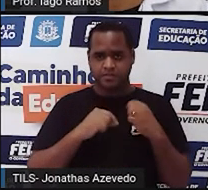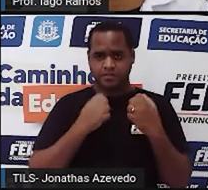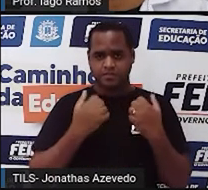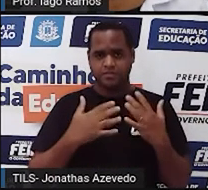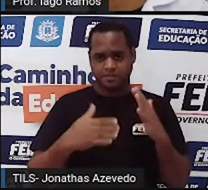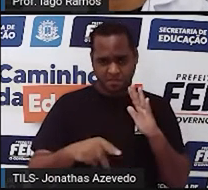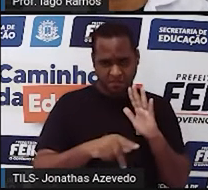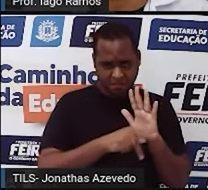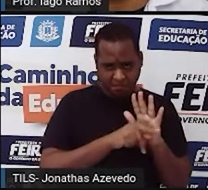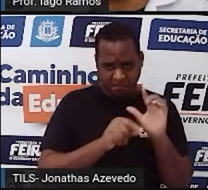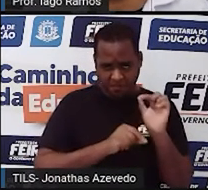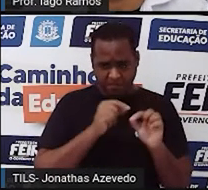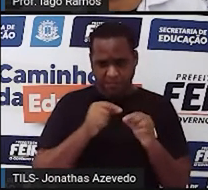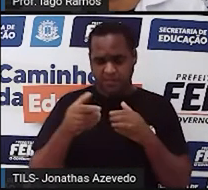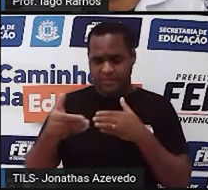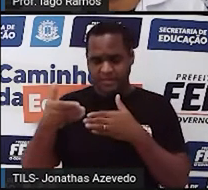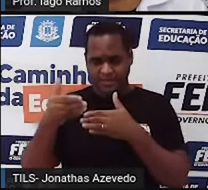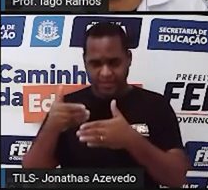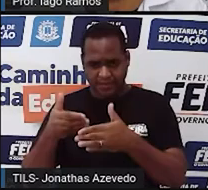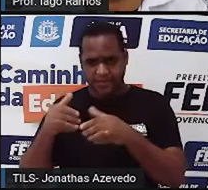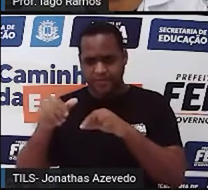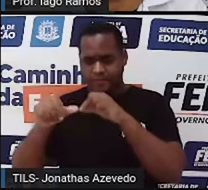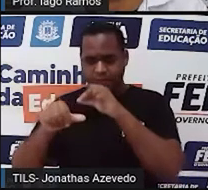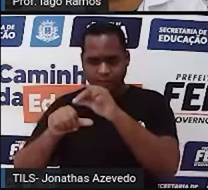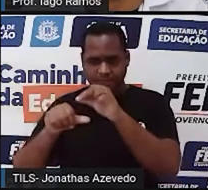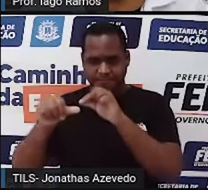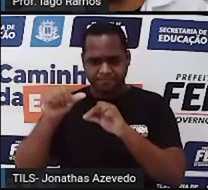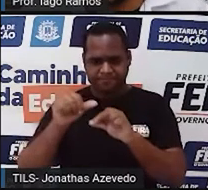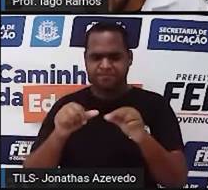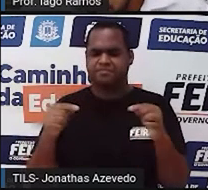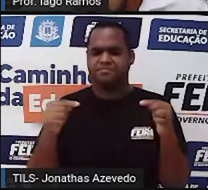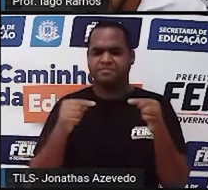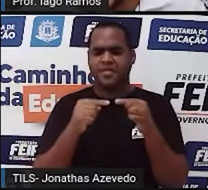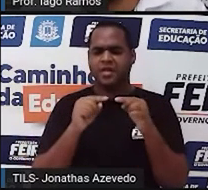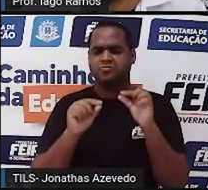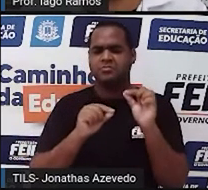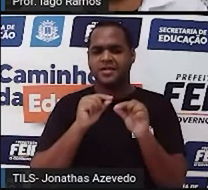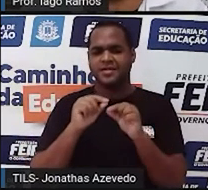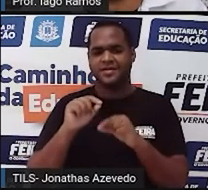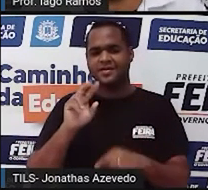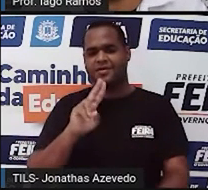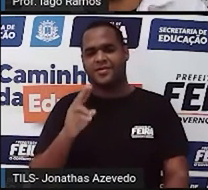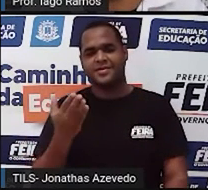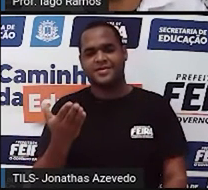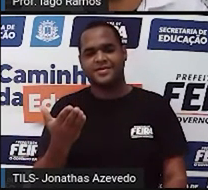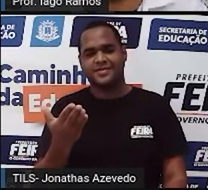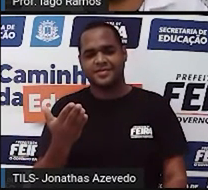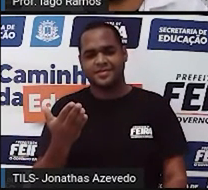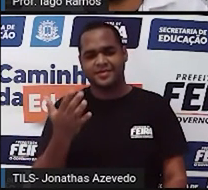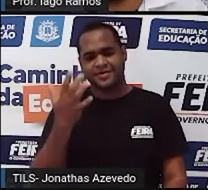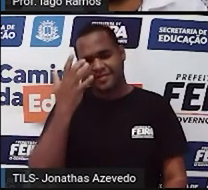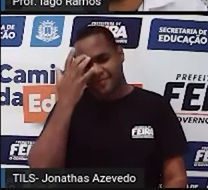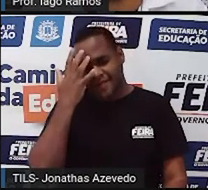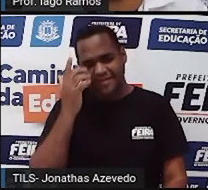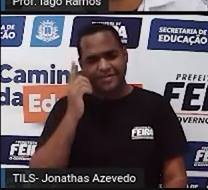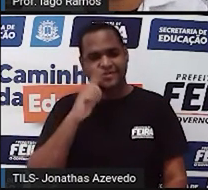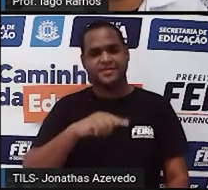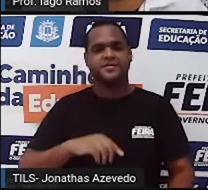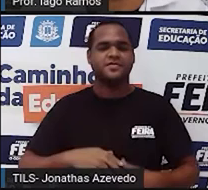propriedade comutativa, que foi a primeira que apareceu ali. Como é que funciona essa propriedade? É bem simples.